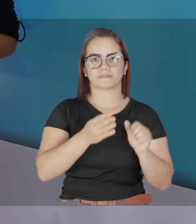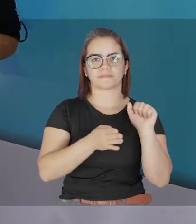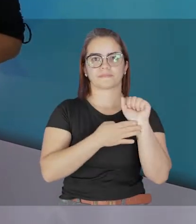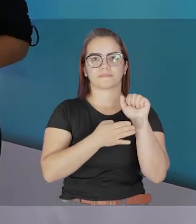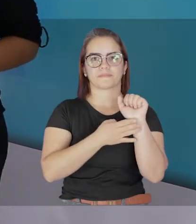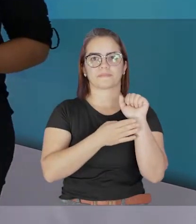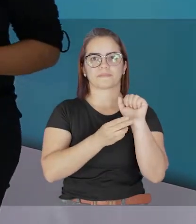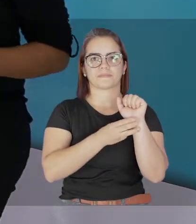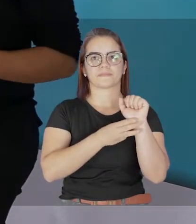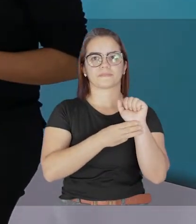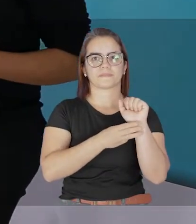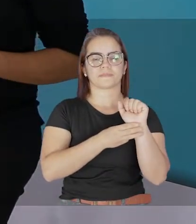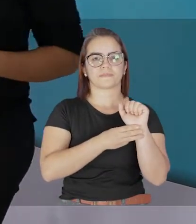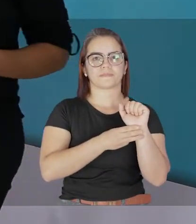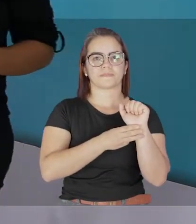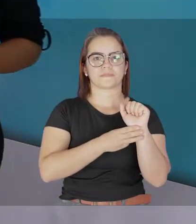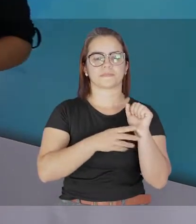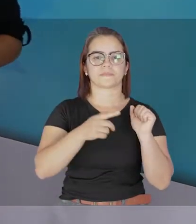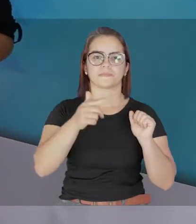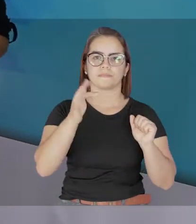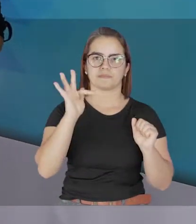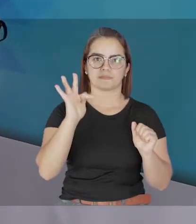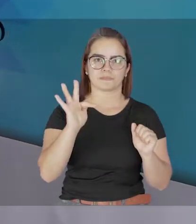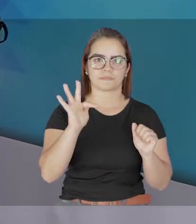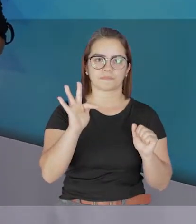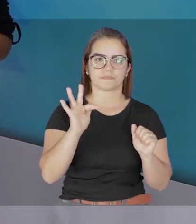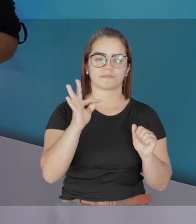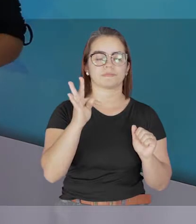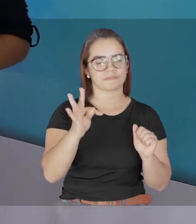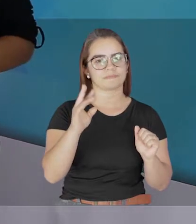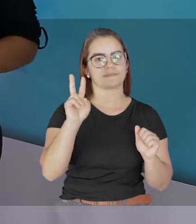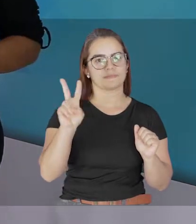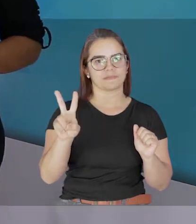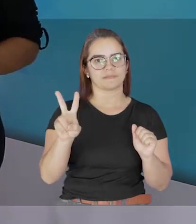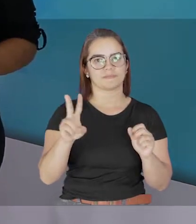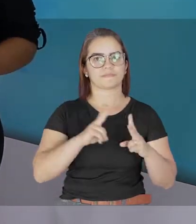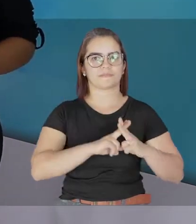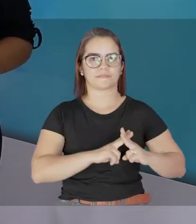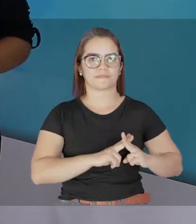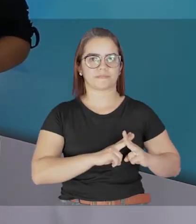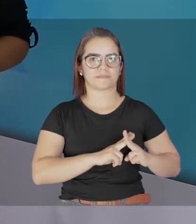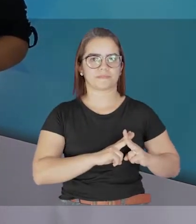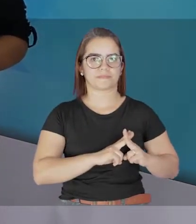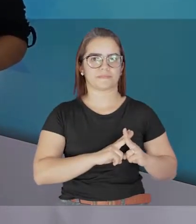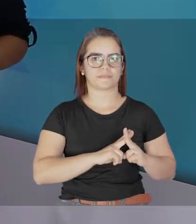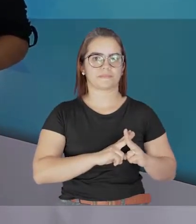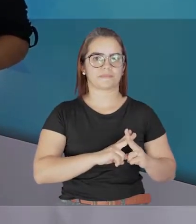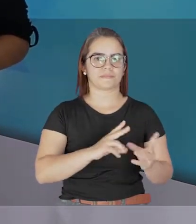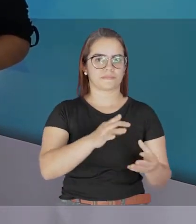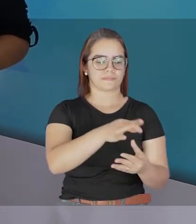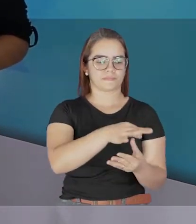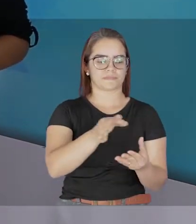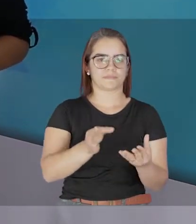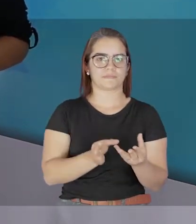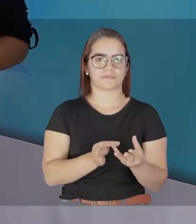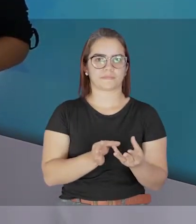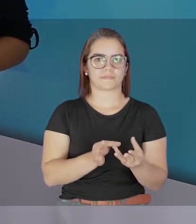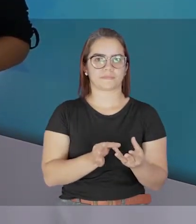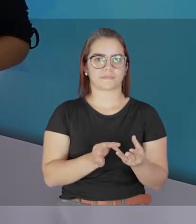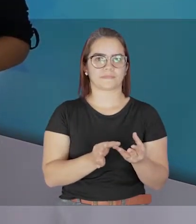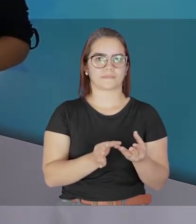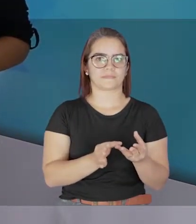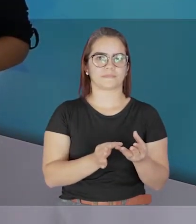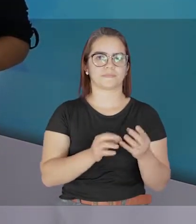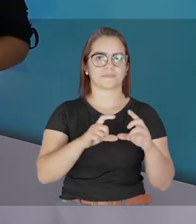tv.unir.br ou pelas nossas redes sociais. É só buscar por TV Unir. E lá no nosso site você pode ver